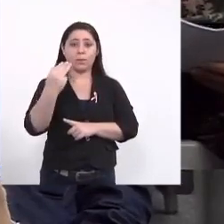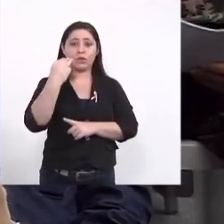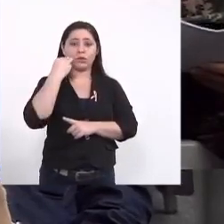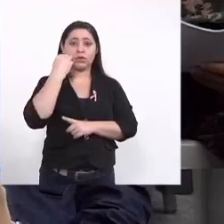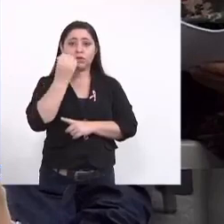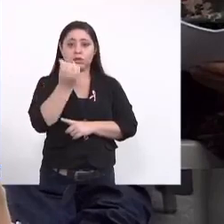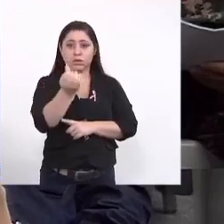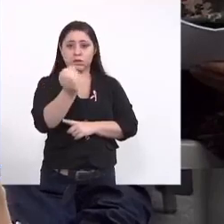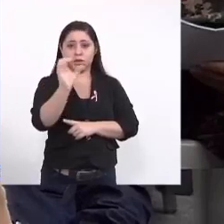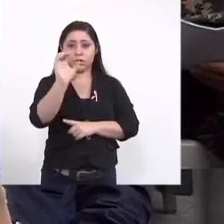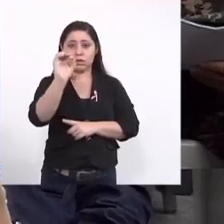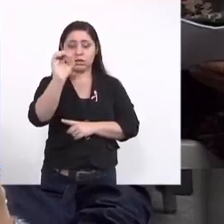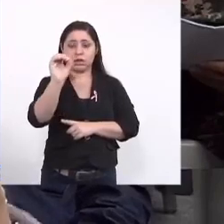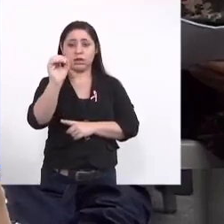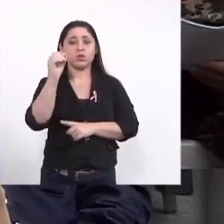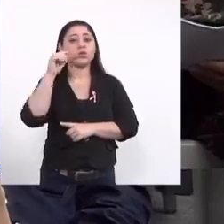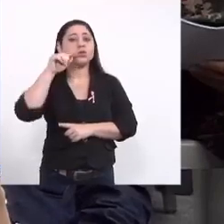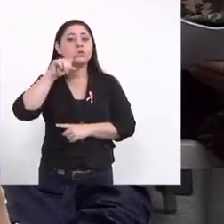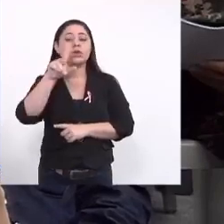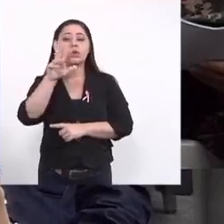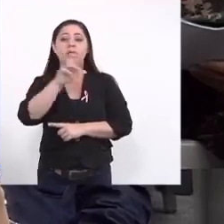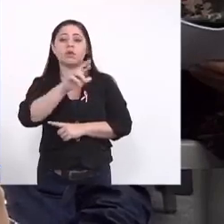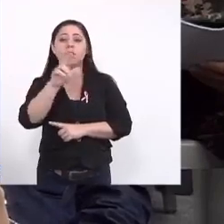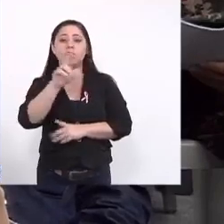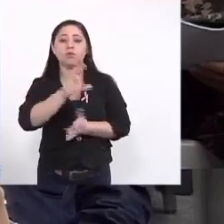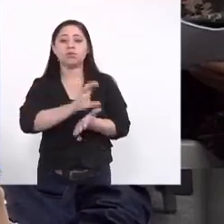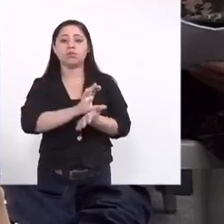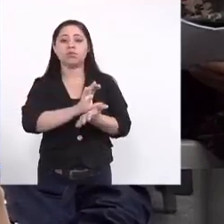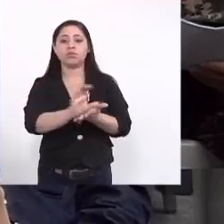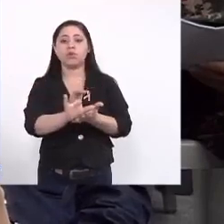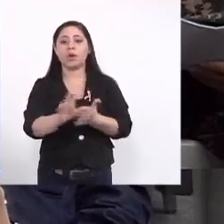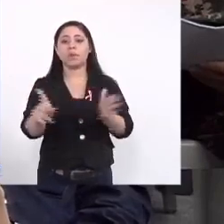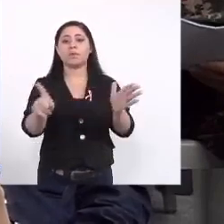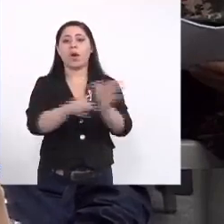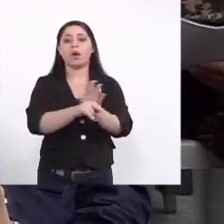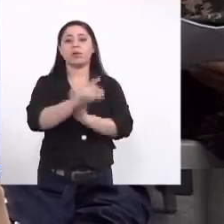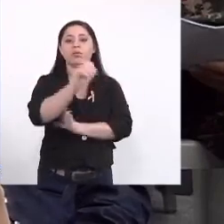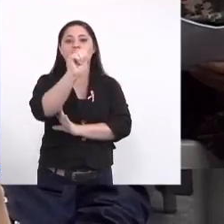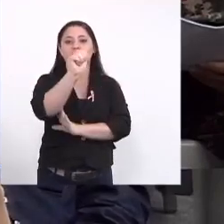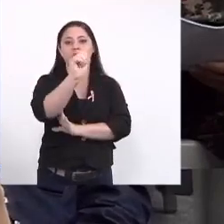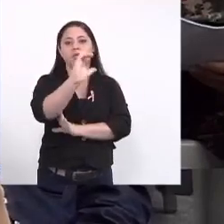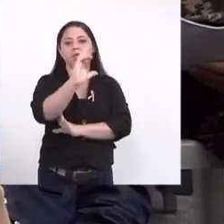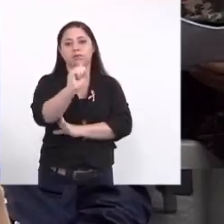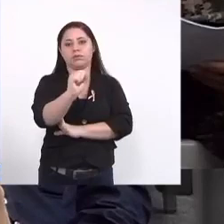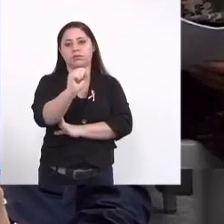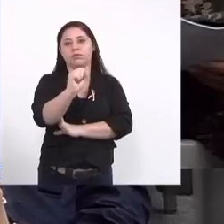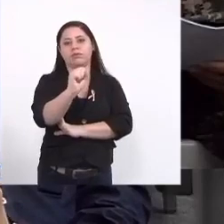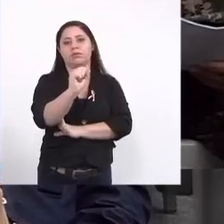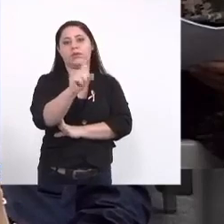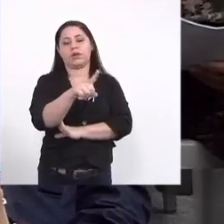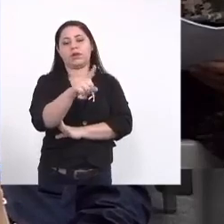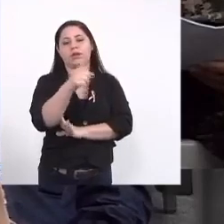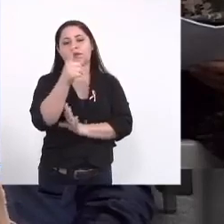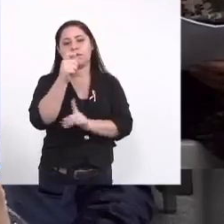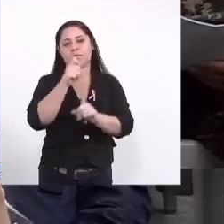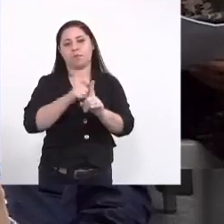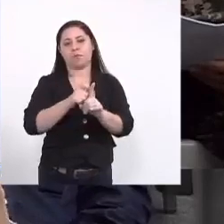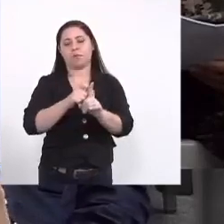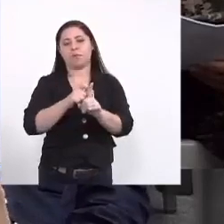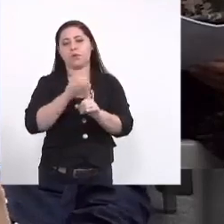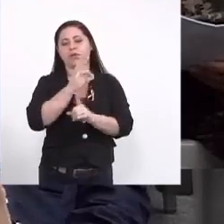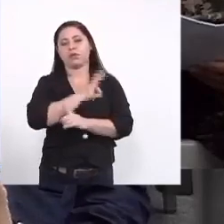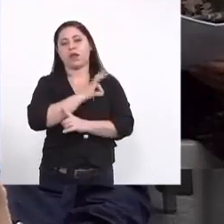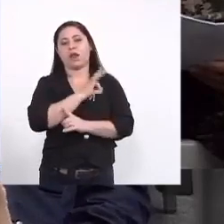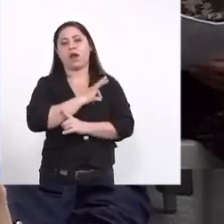seiscentos mil reais no incentivo aos agentes que é aquele valor de meio salário mínimo